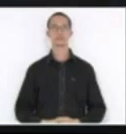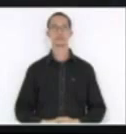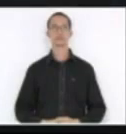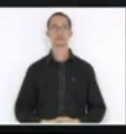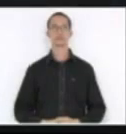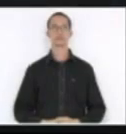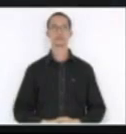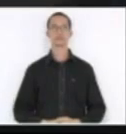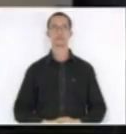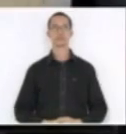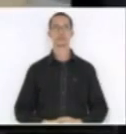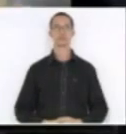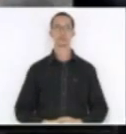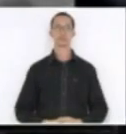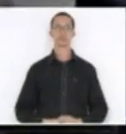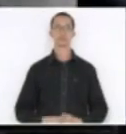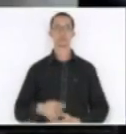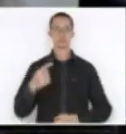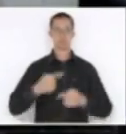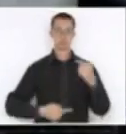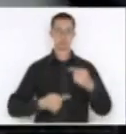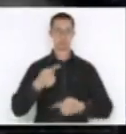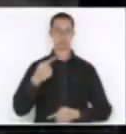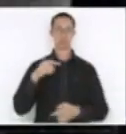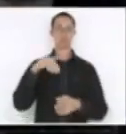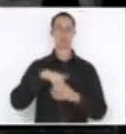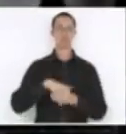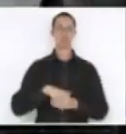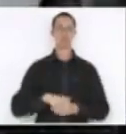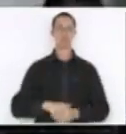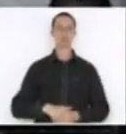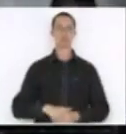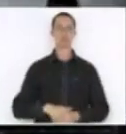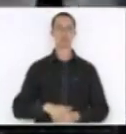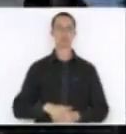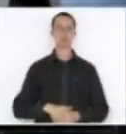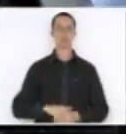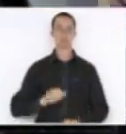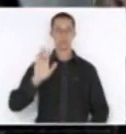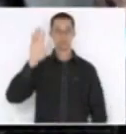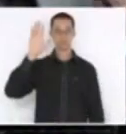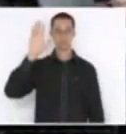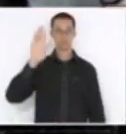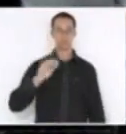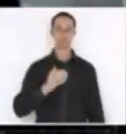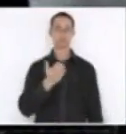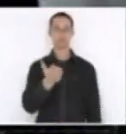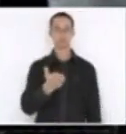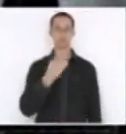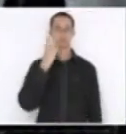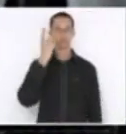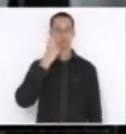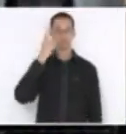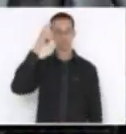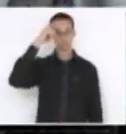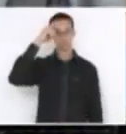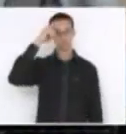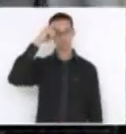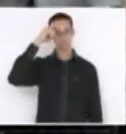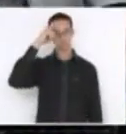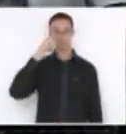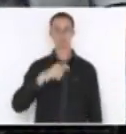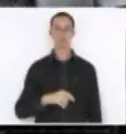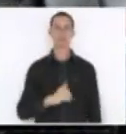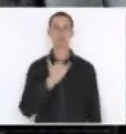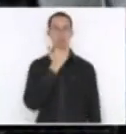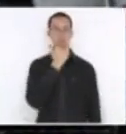Agora, discussão e votação. Senhor presidente. Antes, porém, o deputado Marcos Vieira. Desculpa que lhe